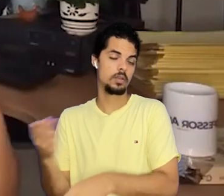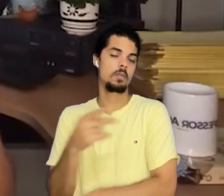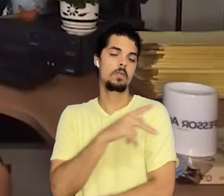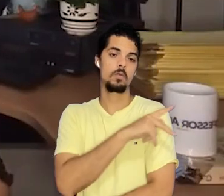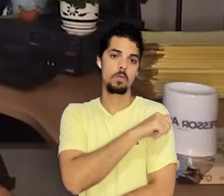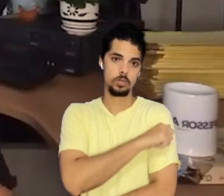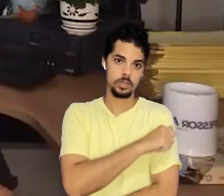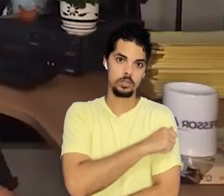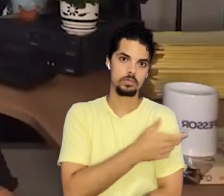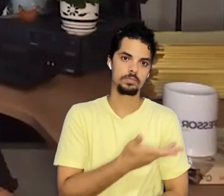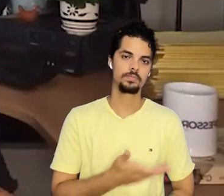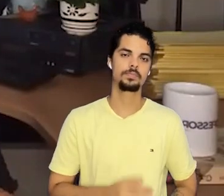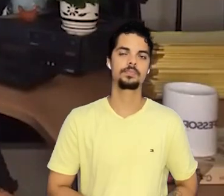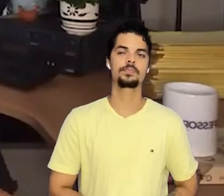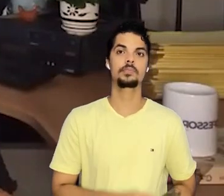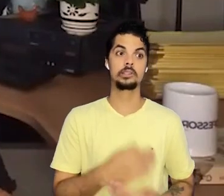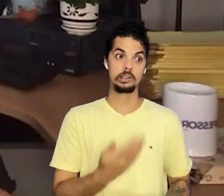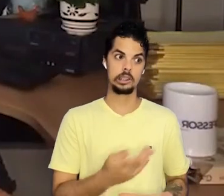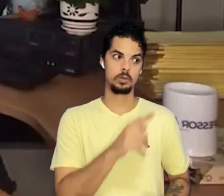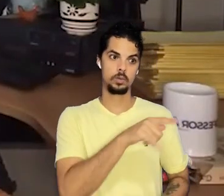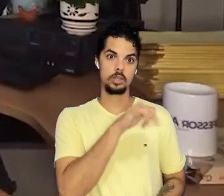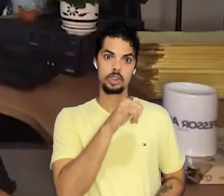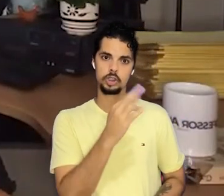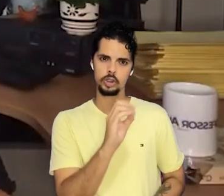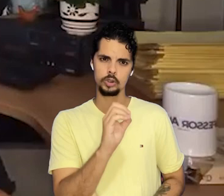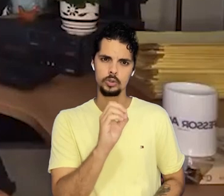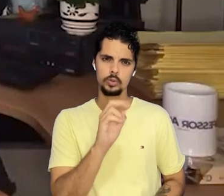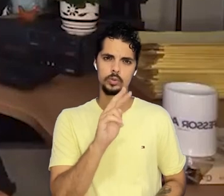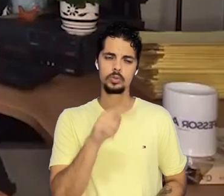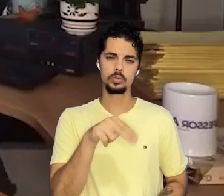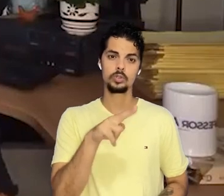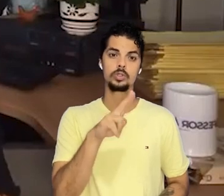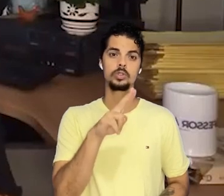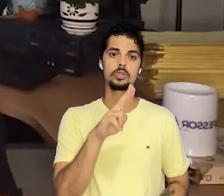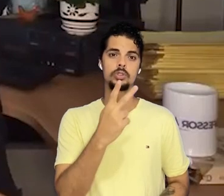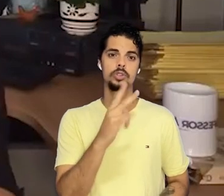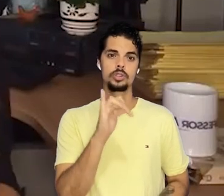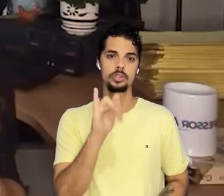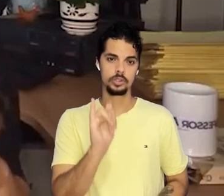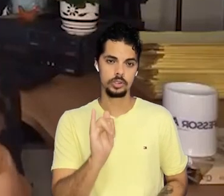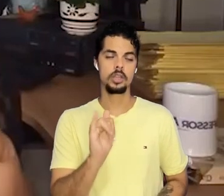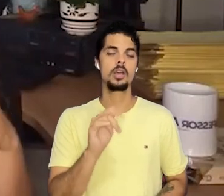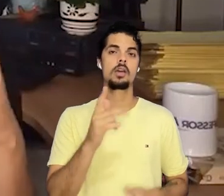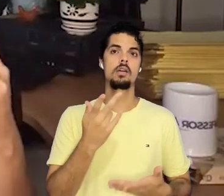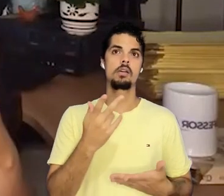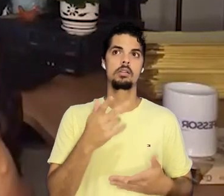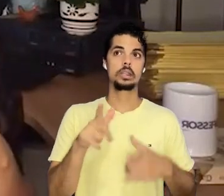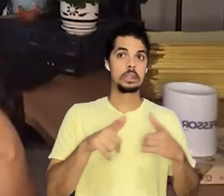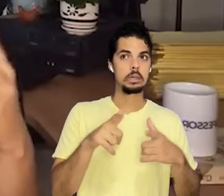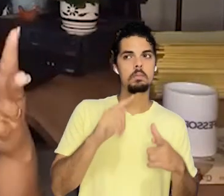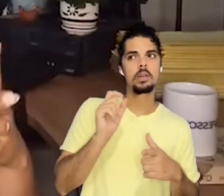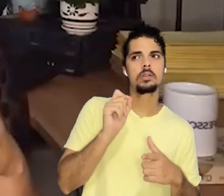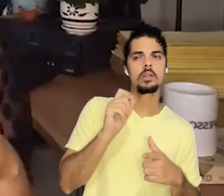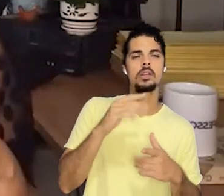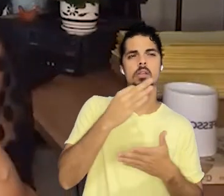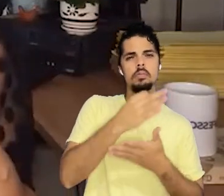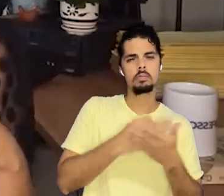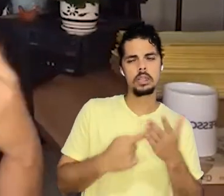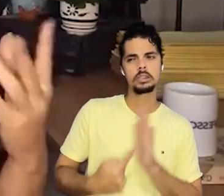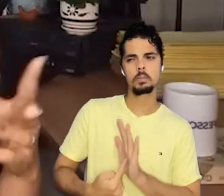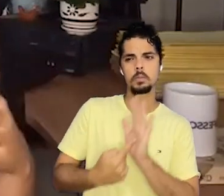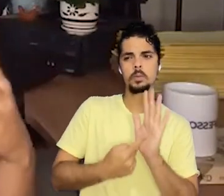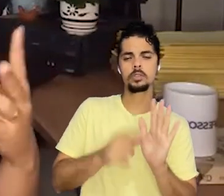Johnny vai desenvolver no seu texto, ele nos leva a uma reflexão de que as províncias do Brasil